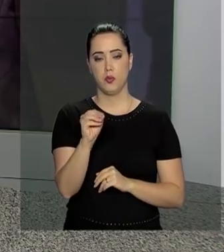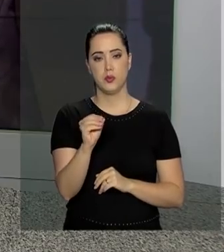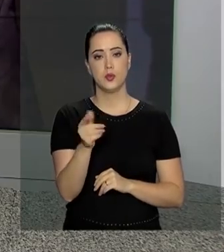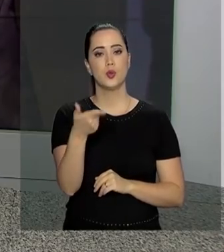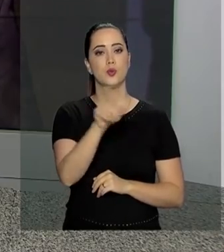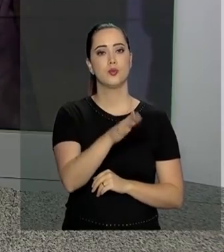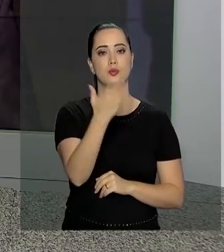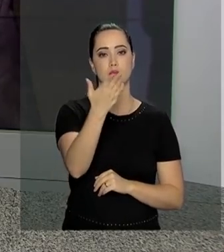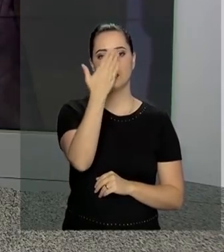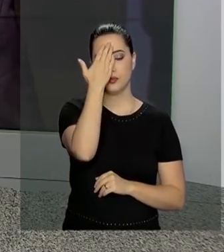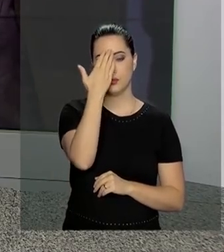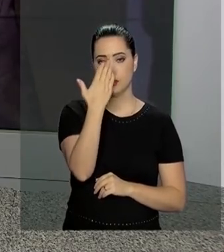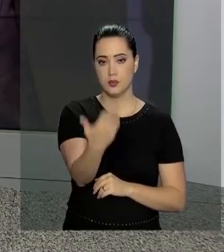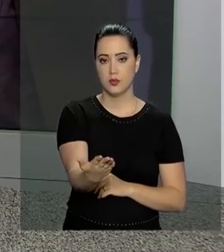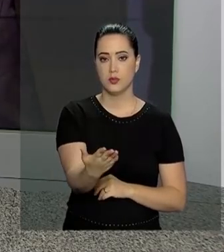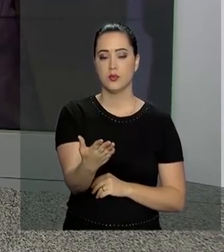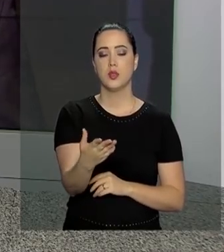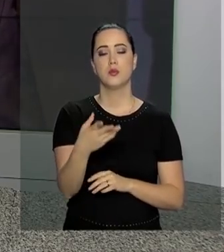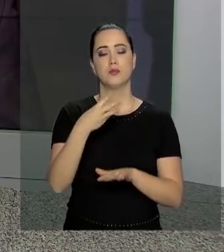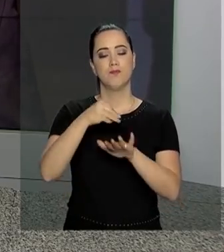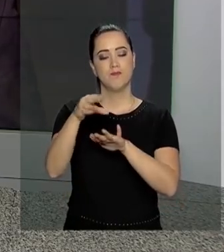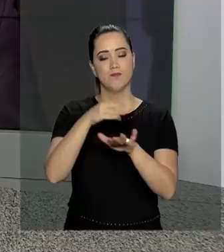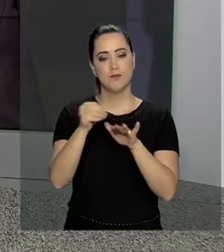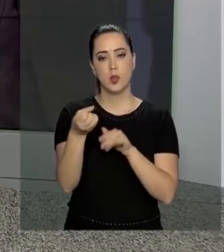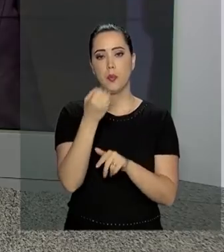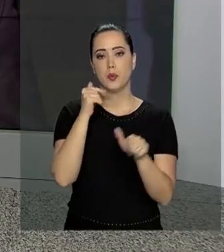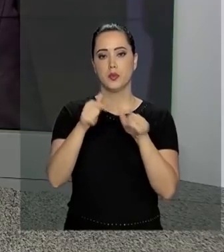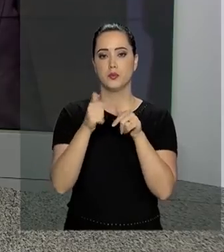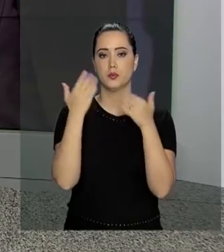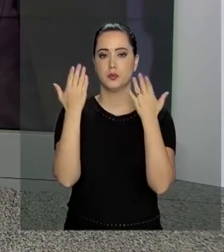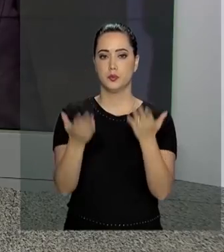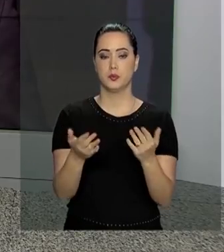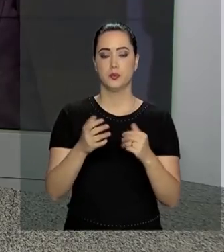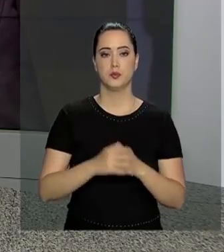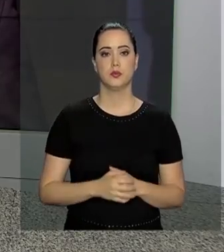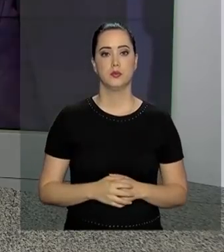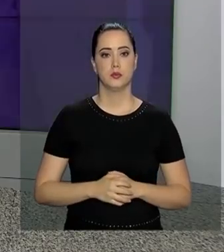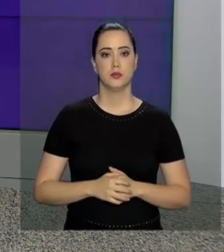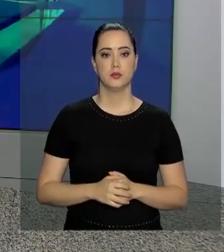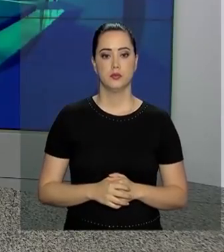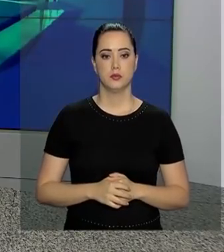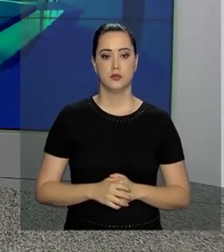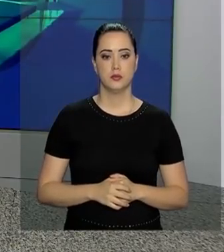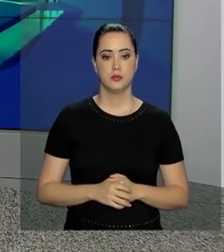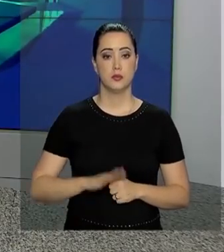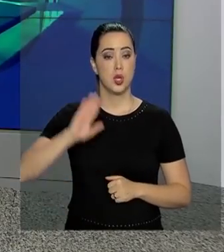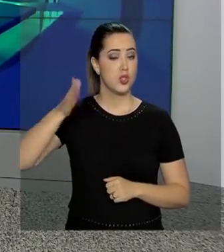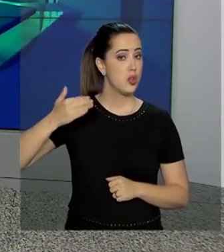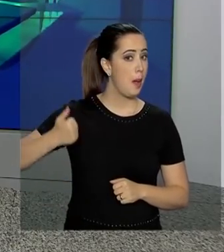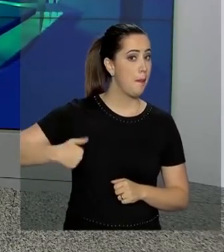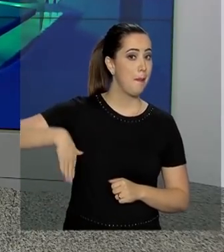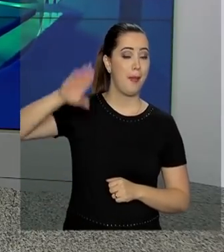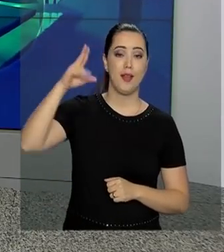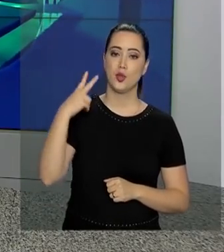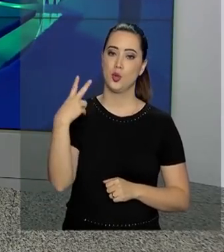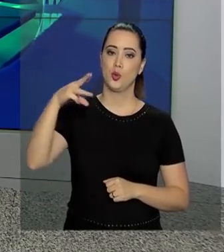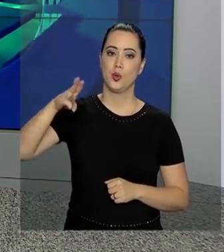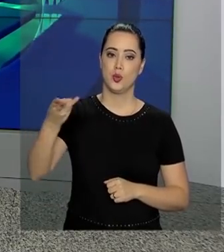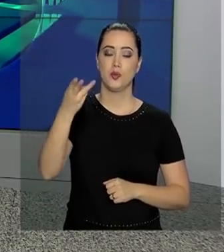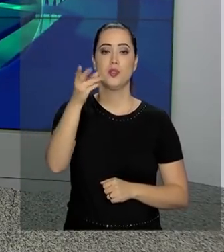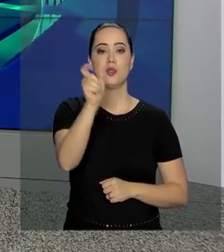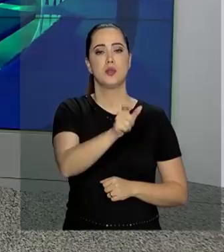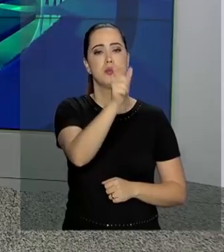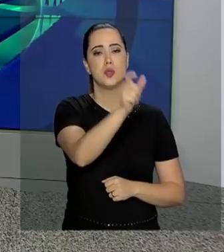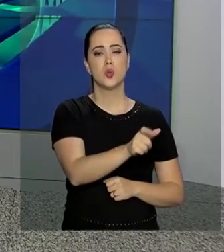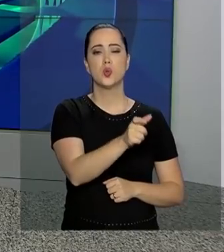Alessandra. Muito obrigada, Pablo. Pelas informações, um bom trabalho para você. Já passou de 2 milhões o